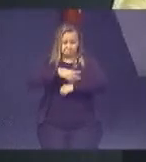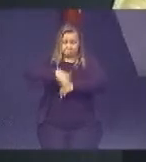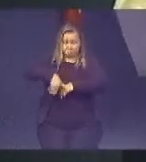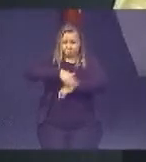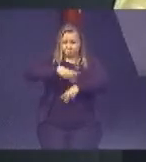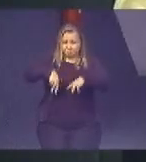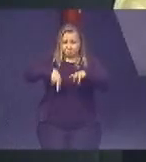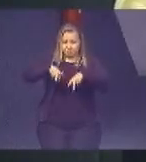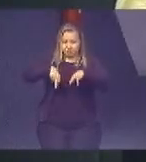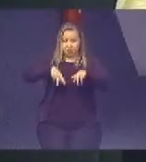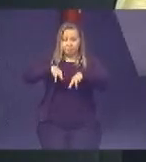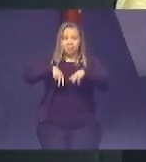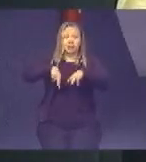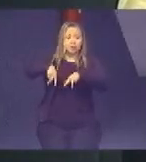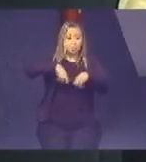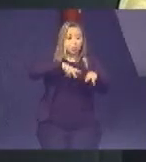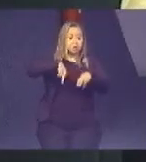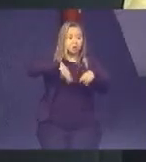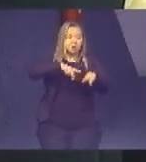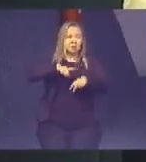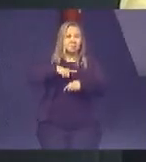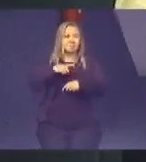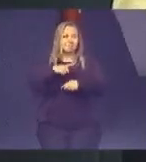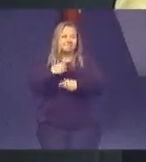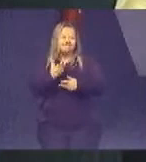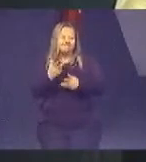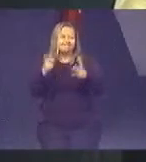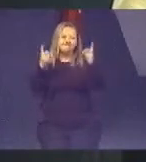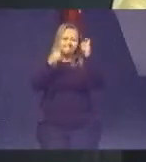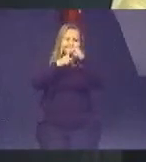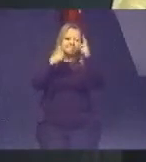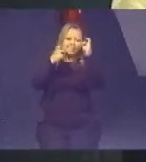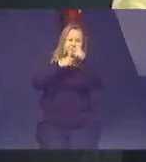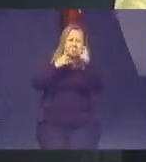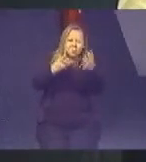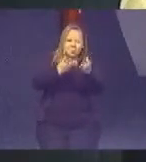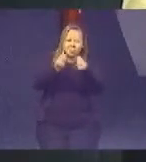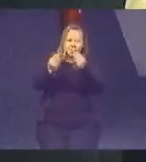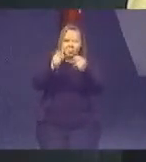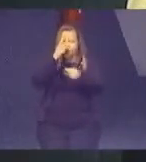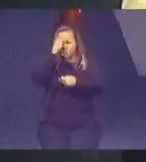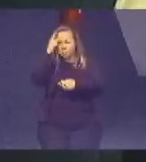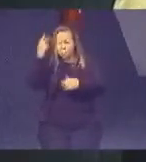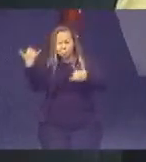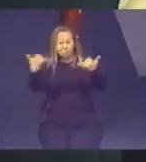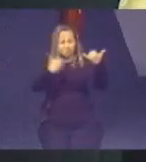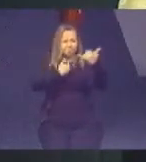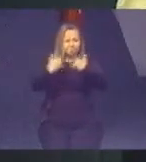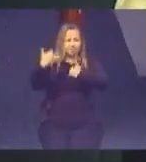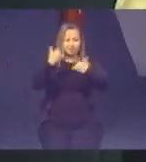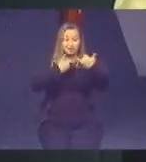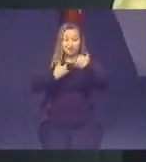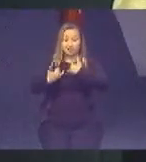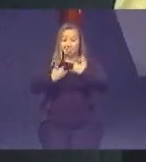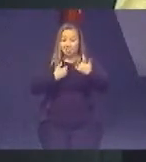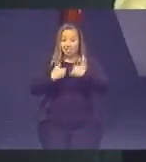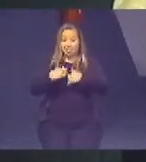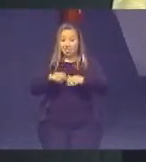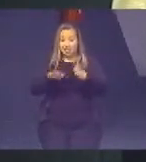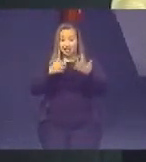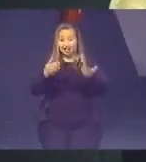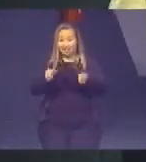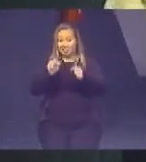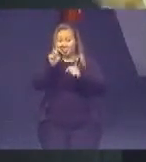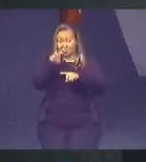faço a maioria das audiências complicadas, e todas as pessoas se dirigem à minha pessoa, então quem senta na minha frente vai demorar